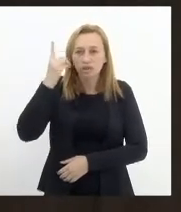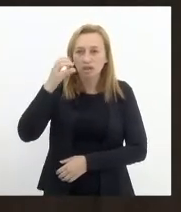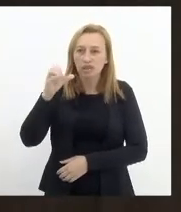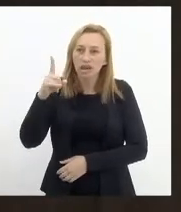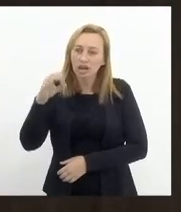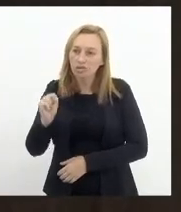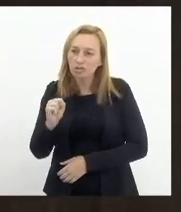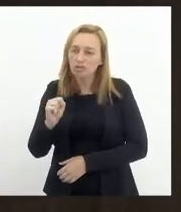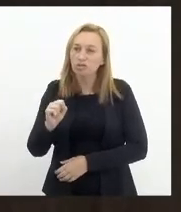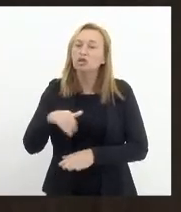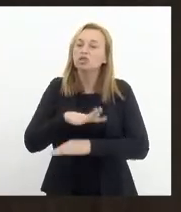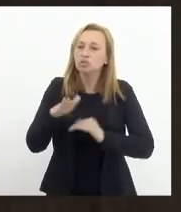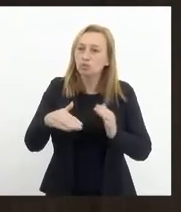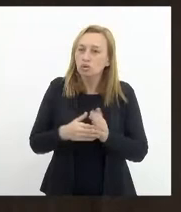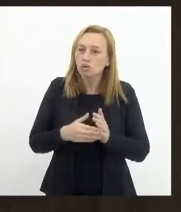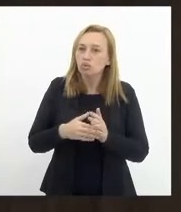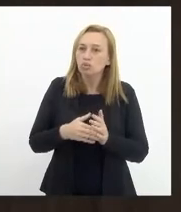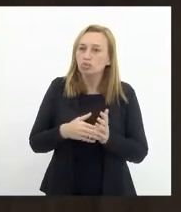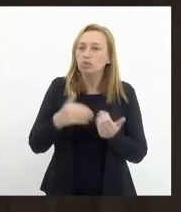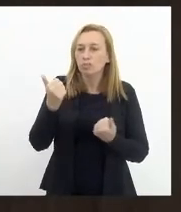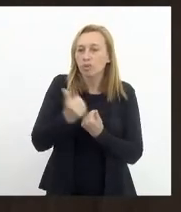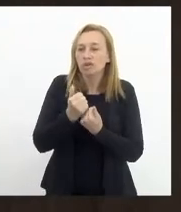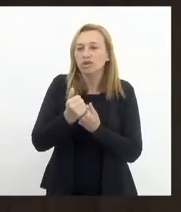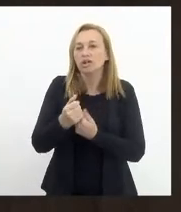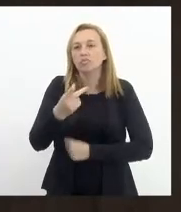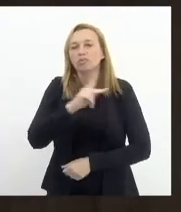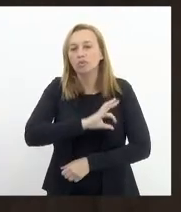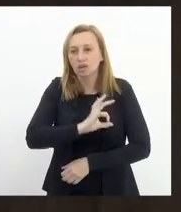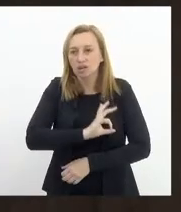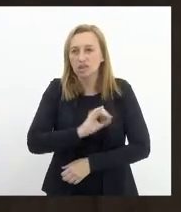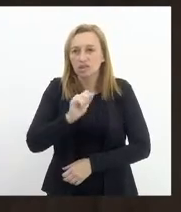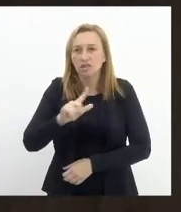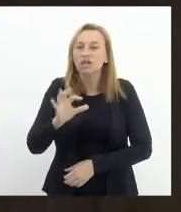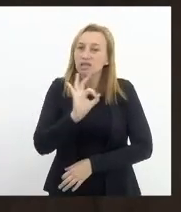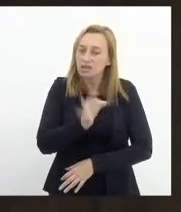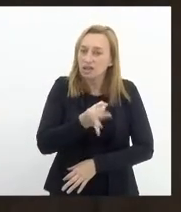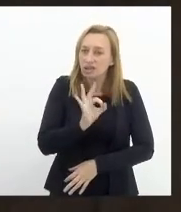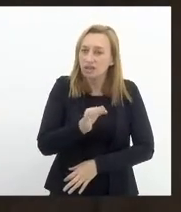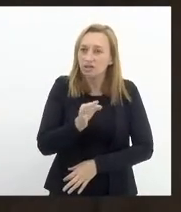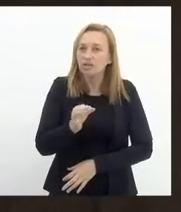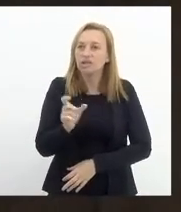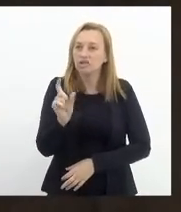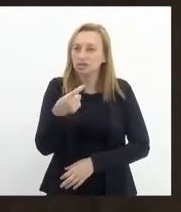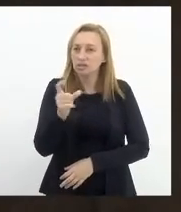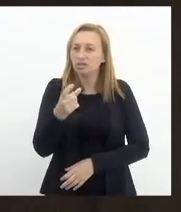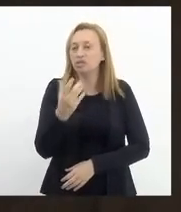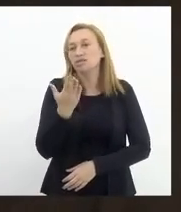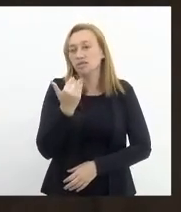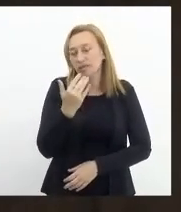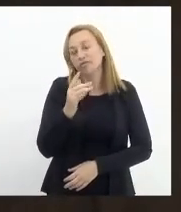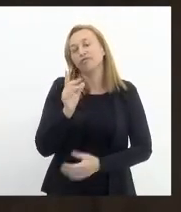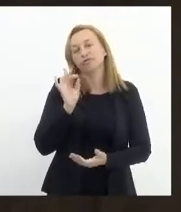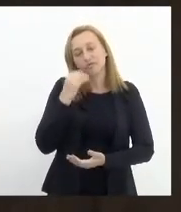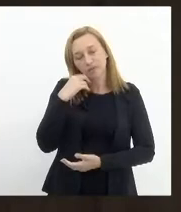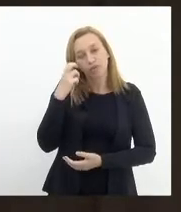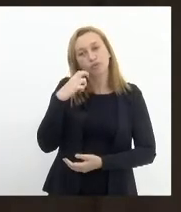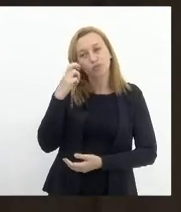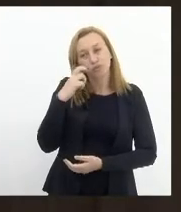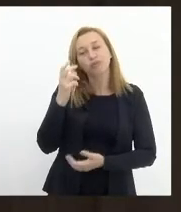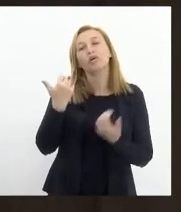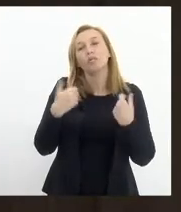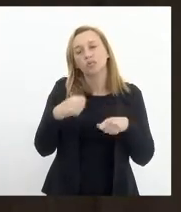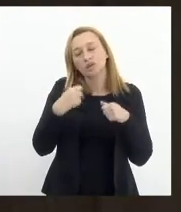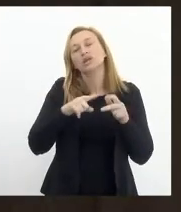também, todos os defensores da polícia civil e, de fato, esse vale alimentação é uma vergonha. Então, isso